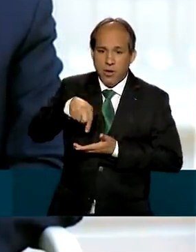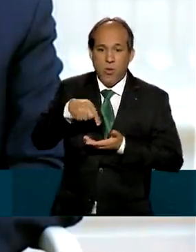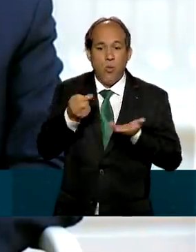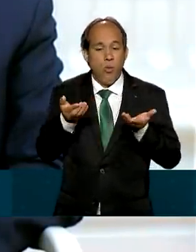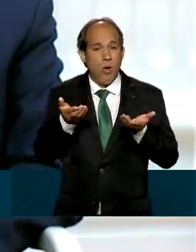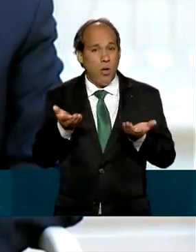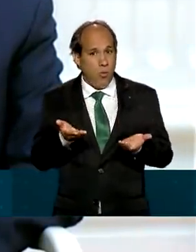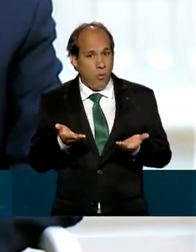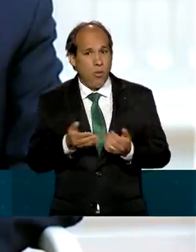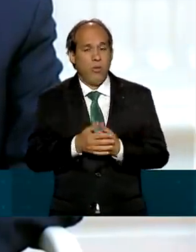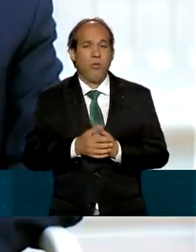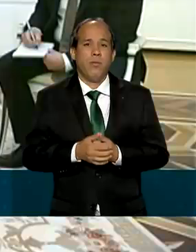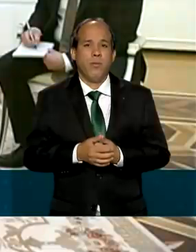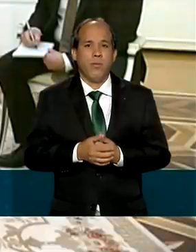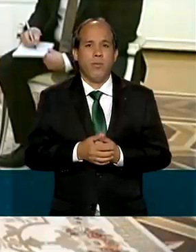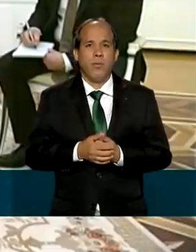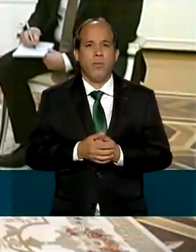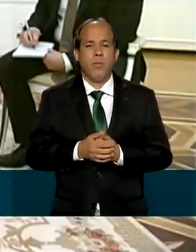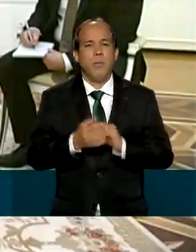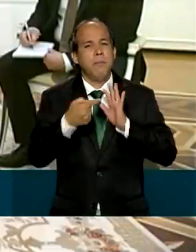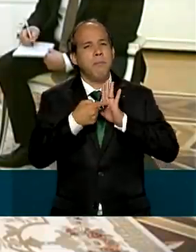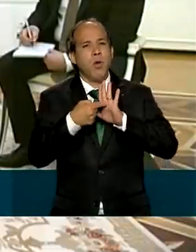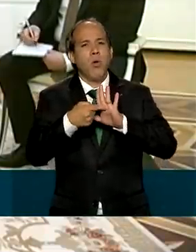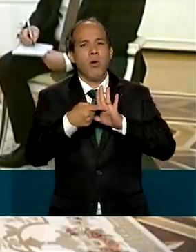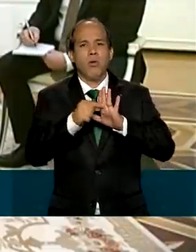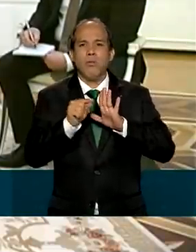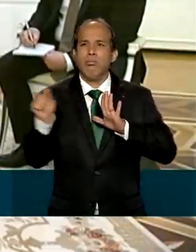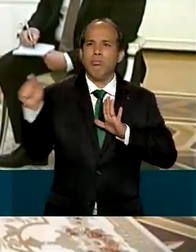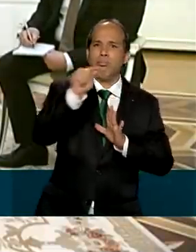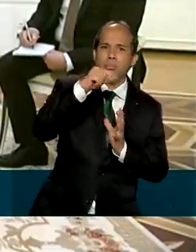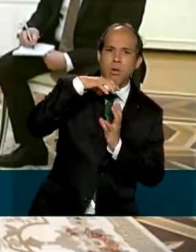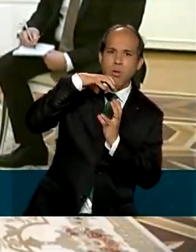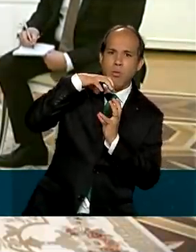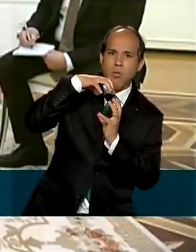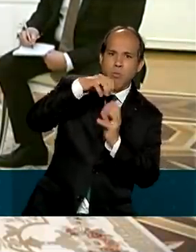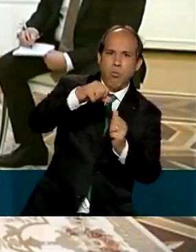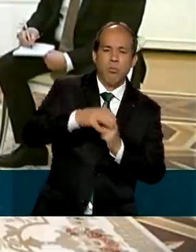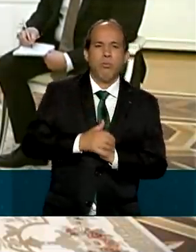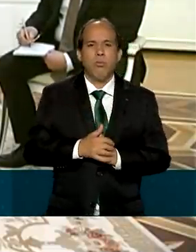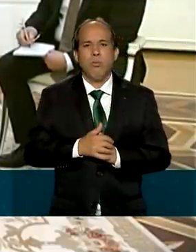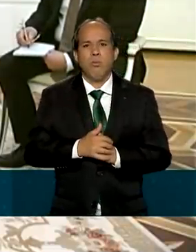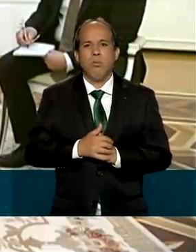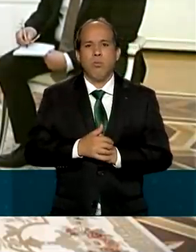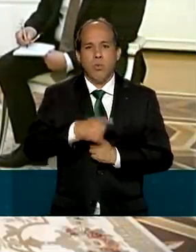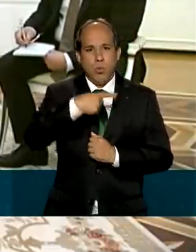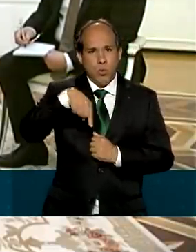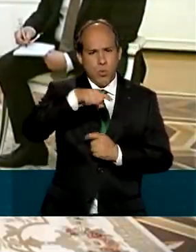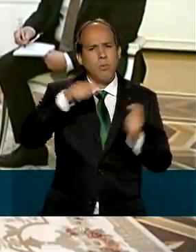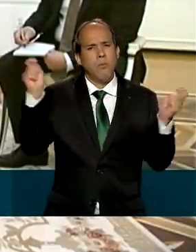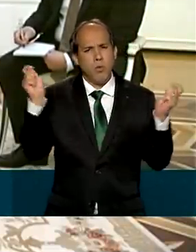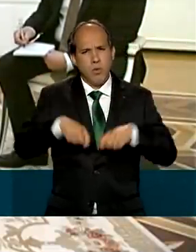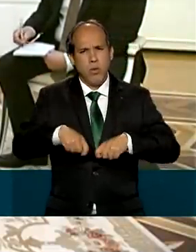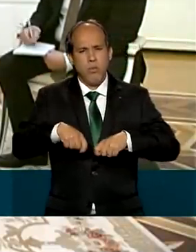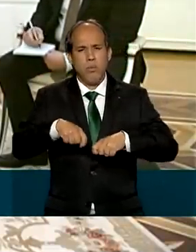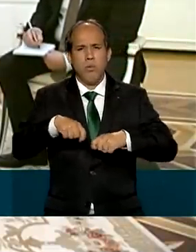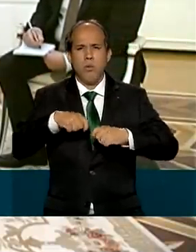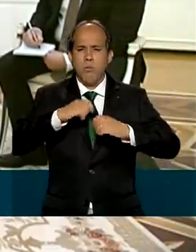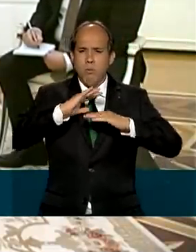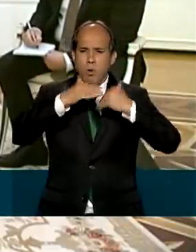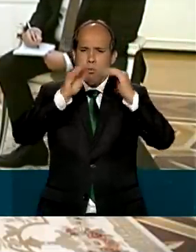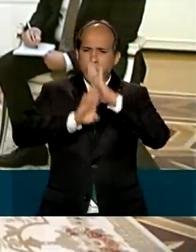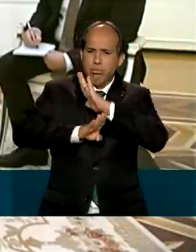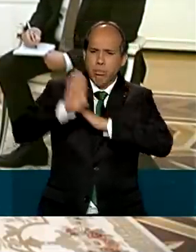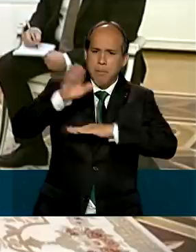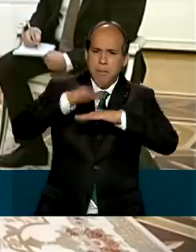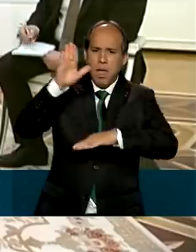dá um retrato para o mundo que nós podemos crescer muito na nossas relações